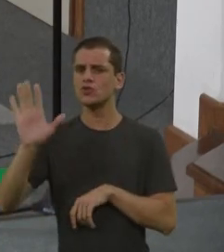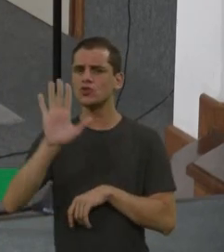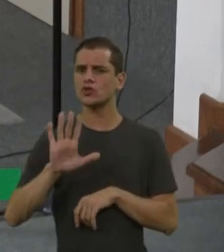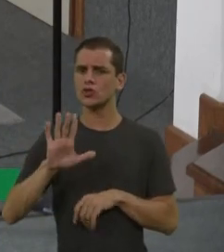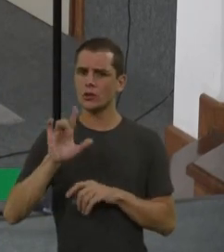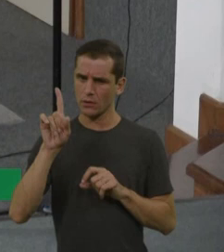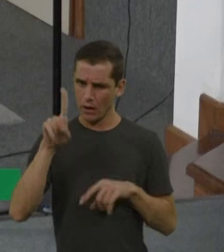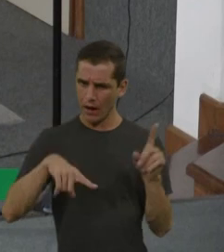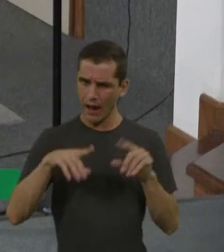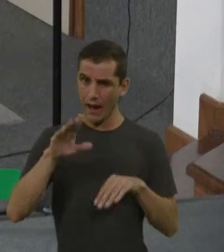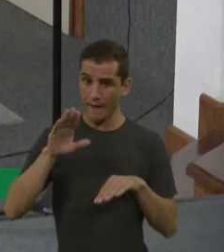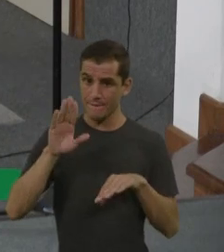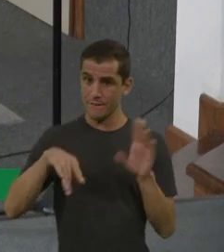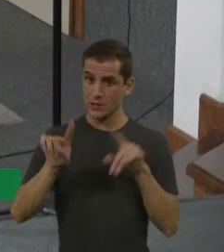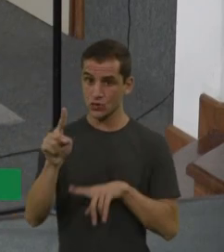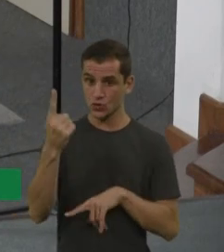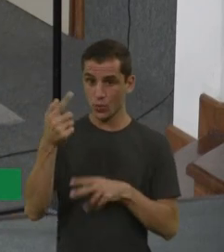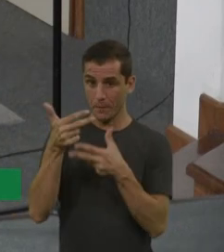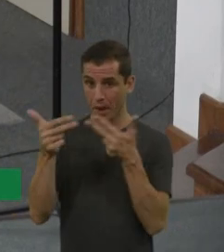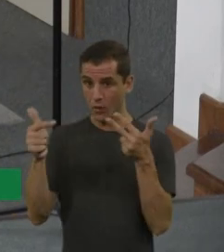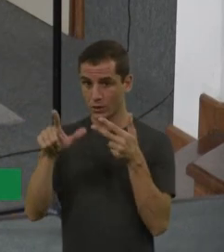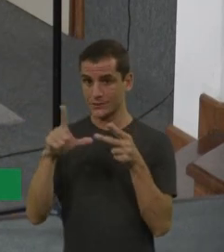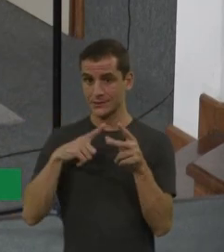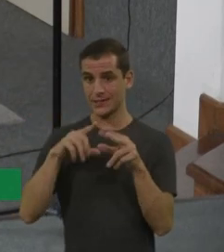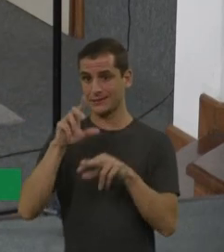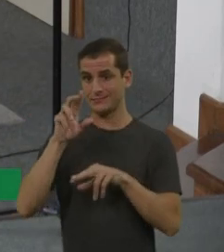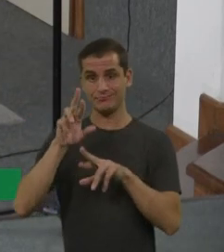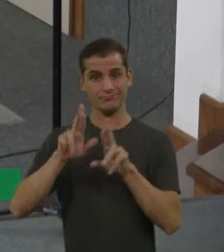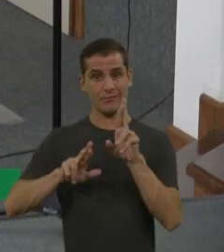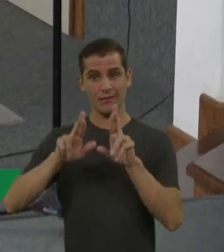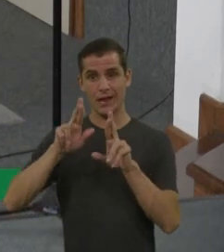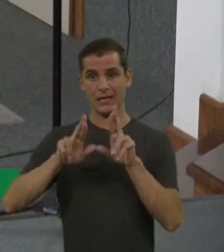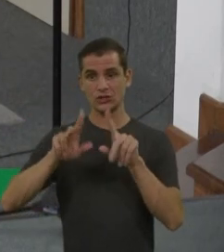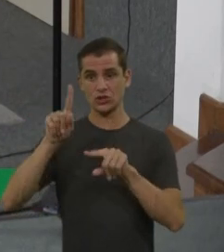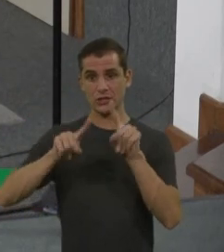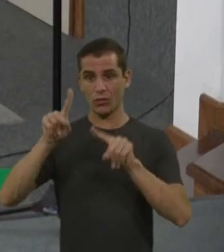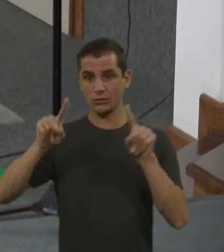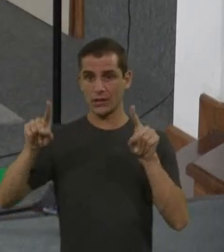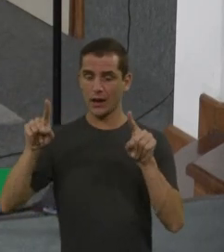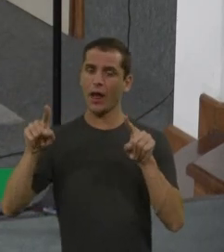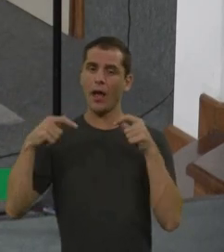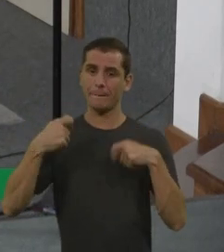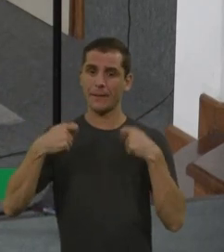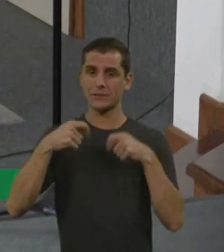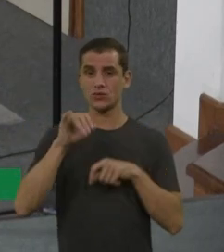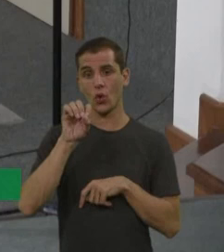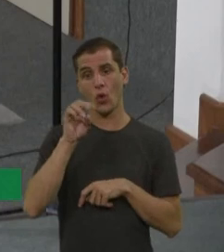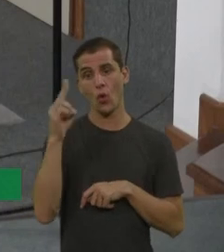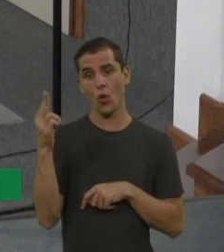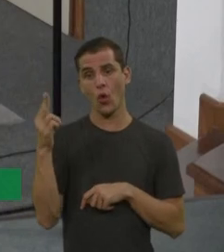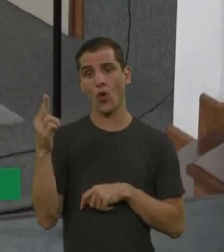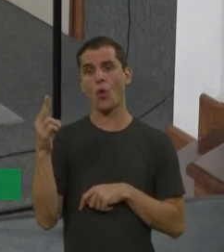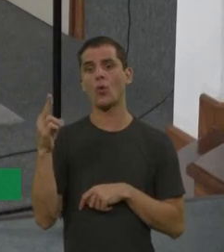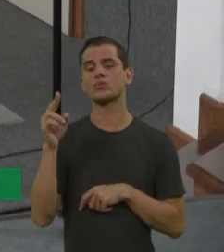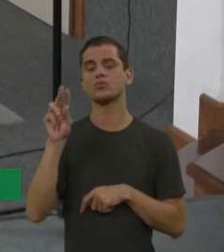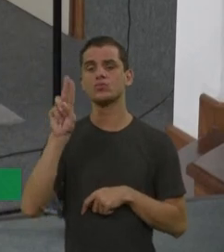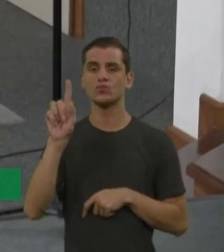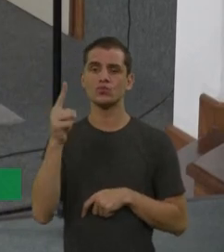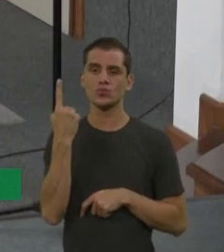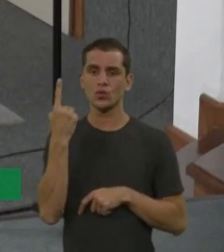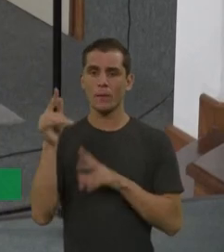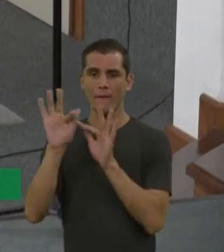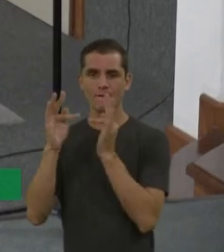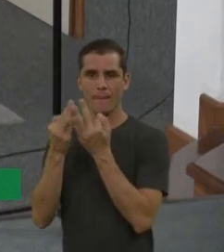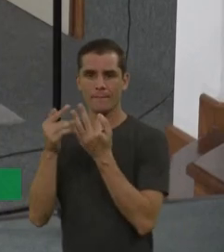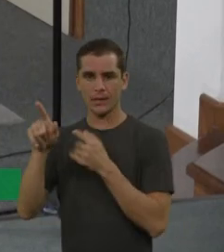né? Ou a gente tem uma família que fez uma triagem ampliada, por exemplo, metabólico, e traz o exame pra gente,